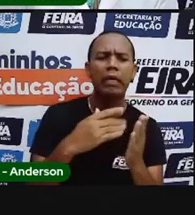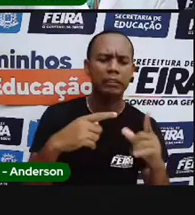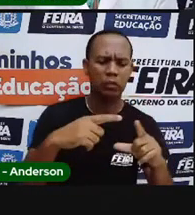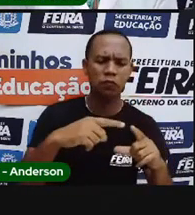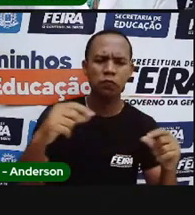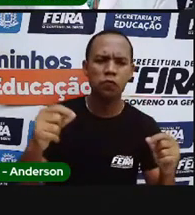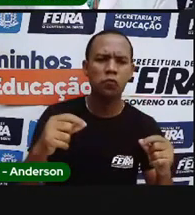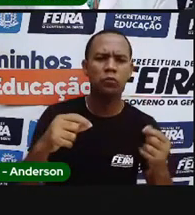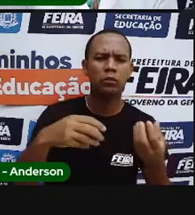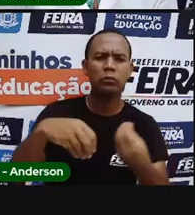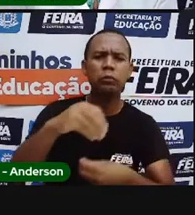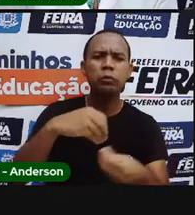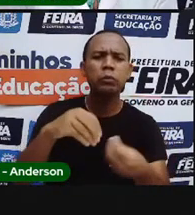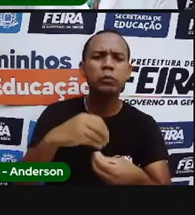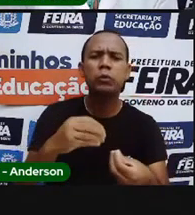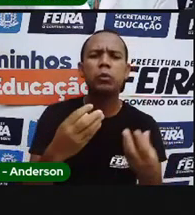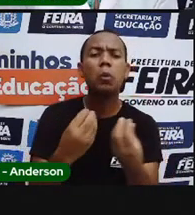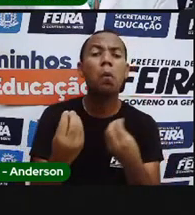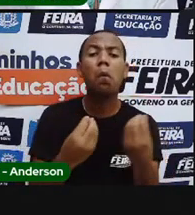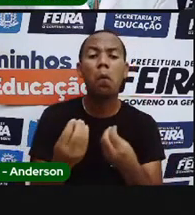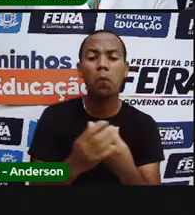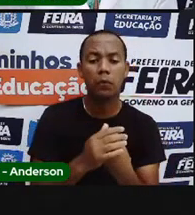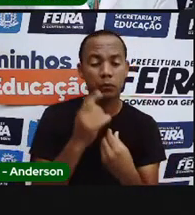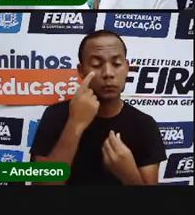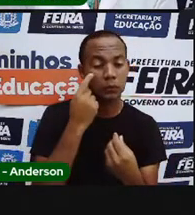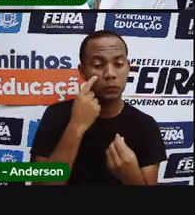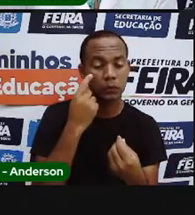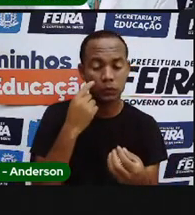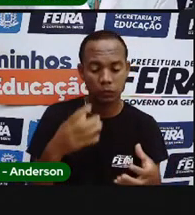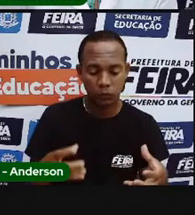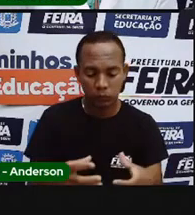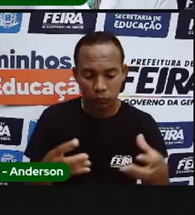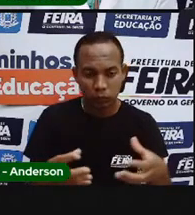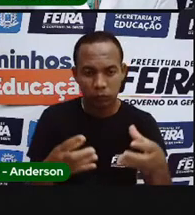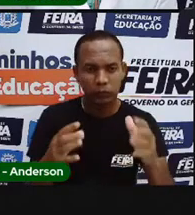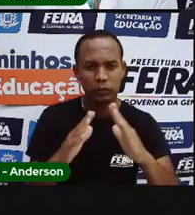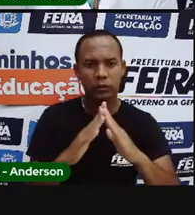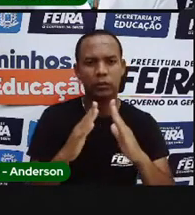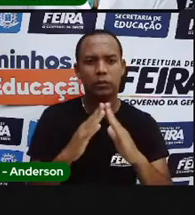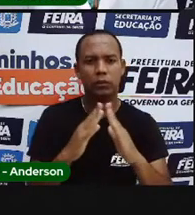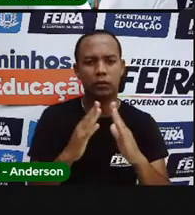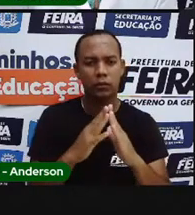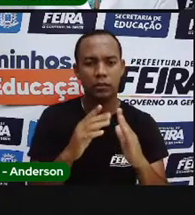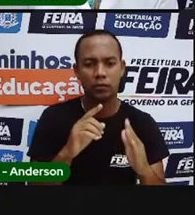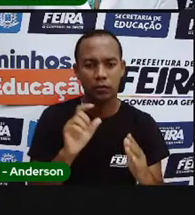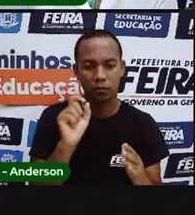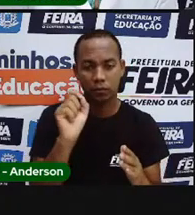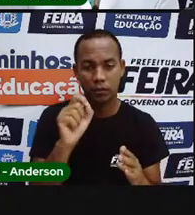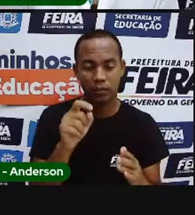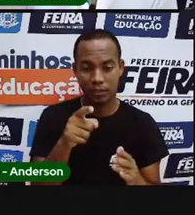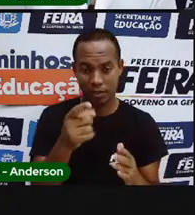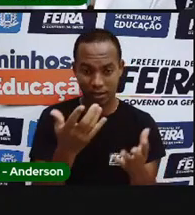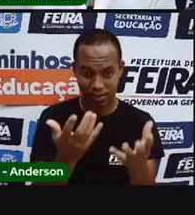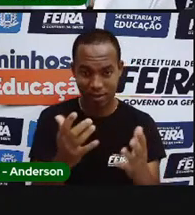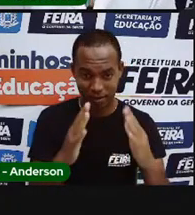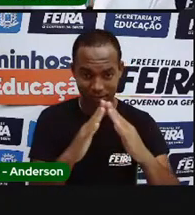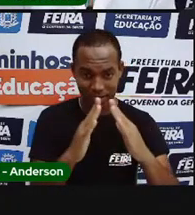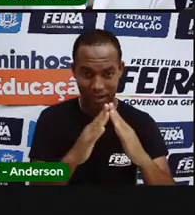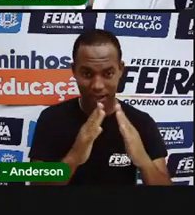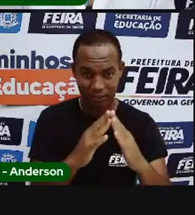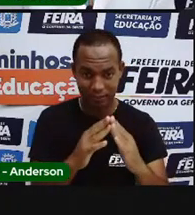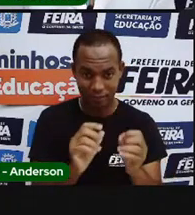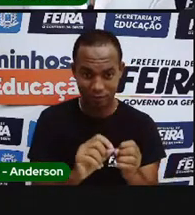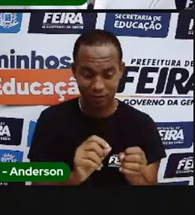E aí, como é que eu posso fazer isso? Tá? E quem fizer a compostagem em casa, não esqueça de fazer o quê? Tira uma